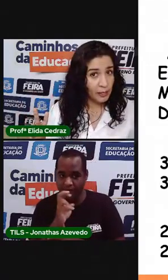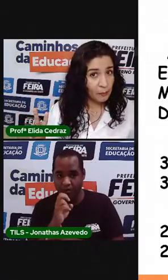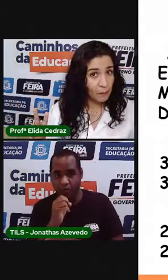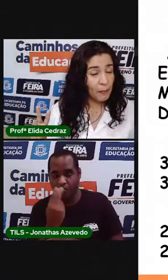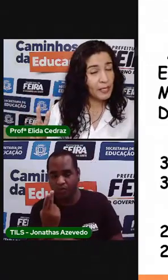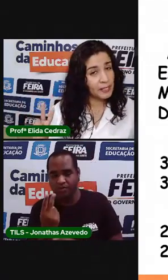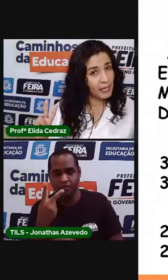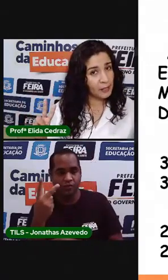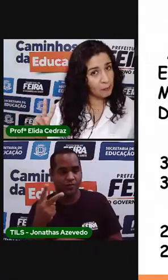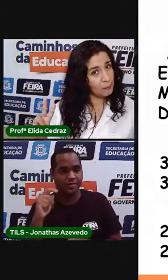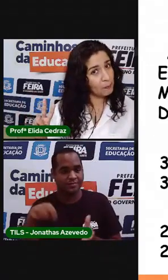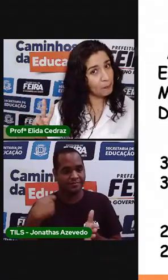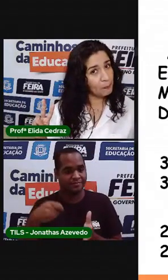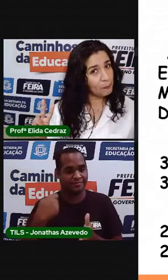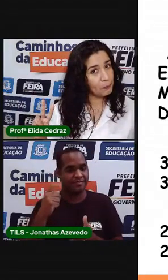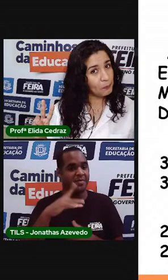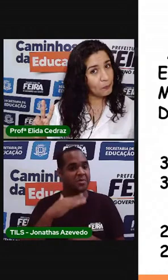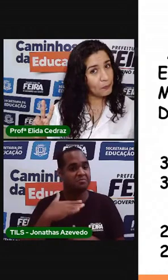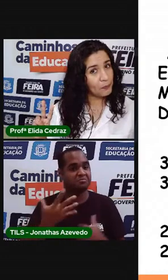pimenta? Pensa aí.